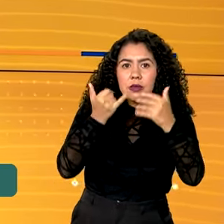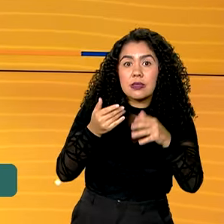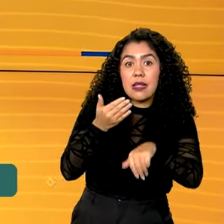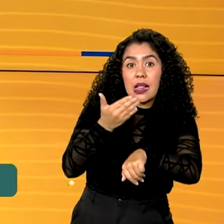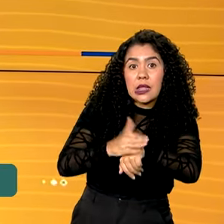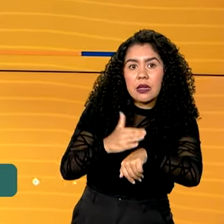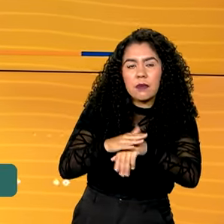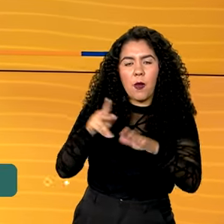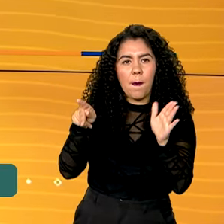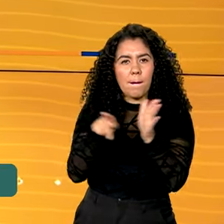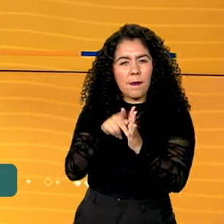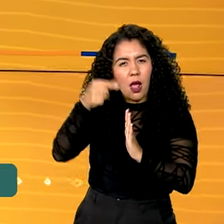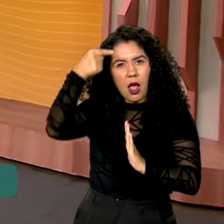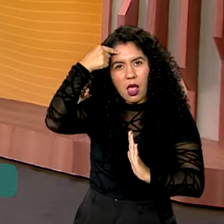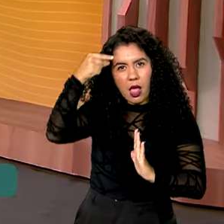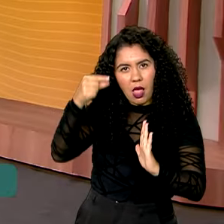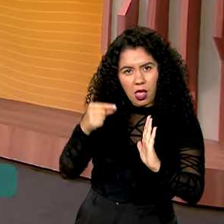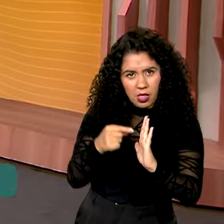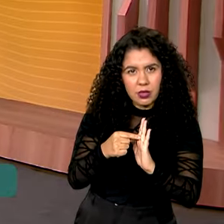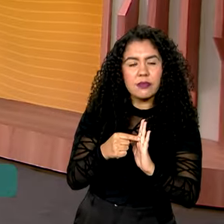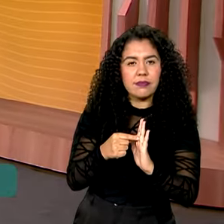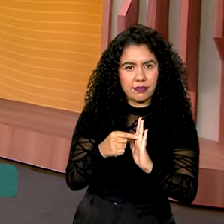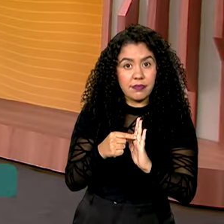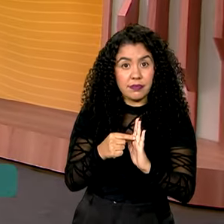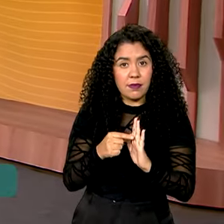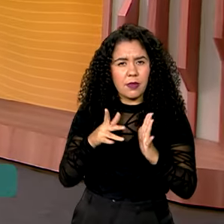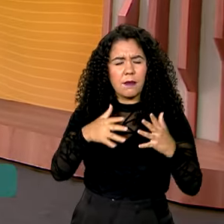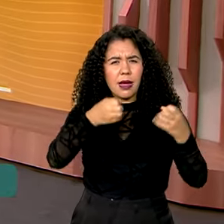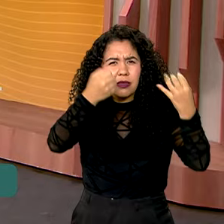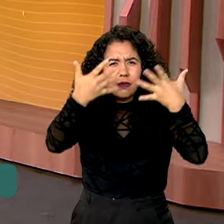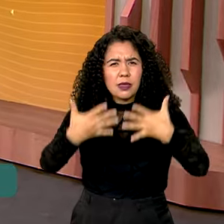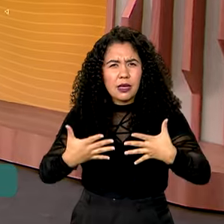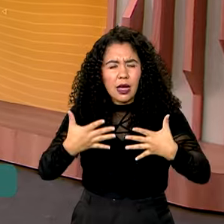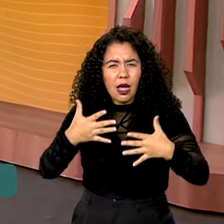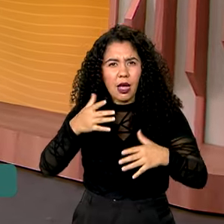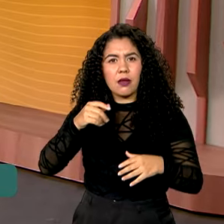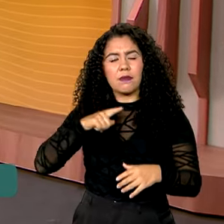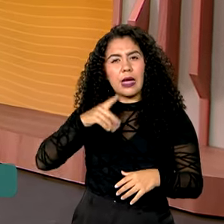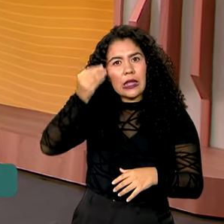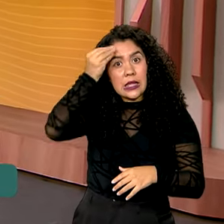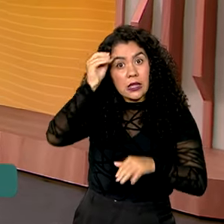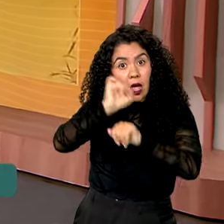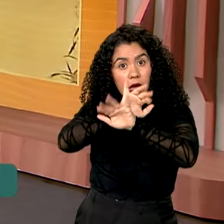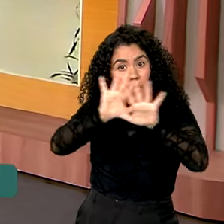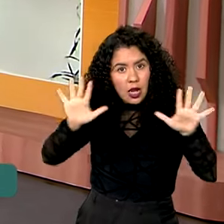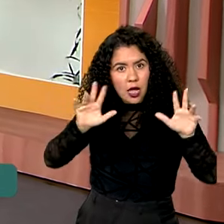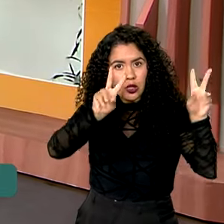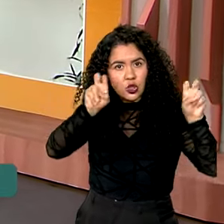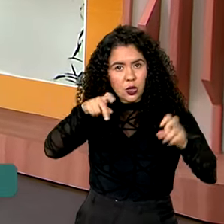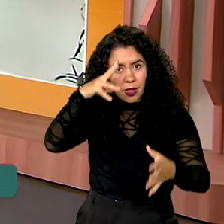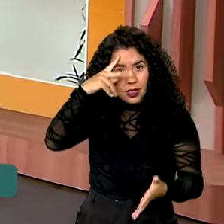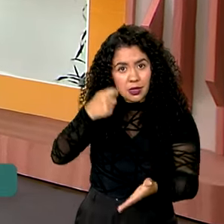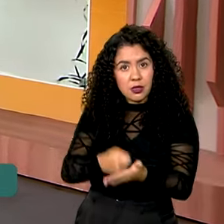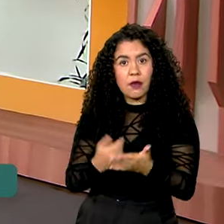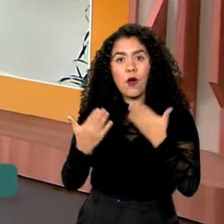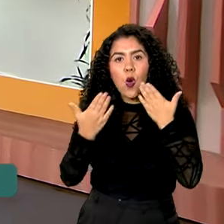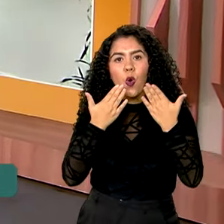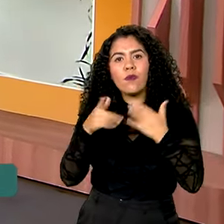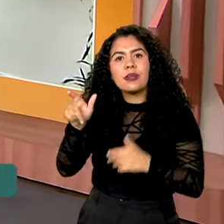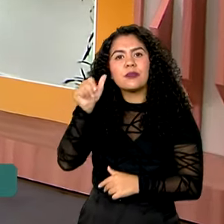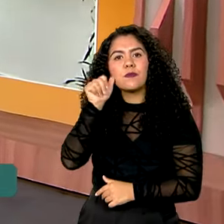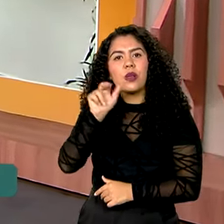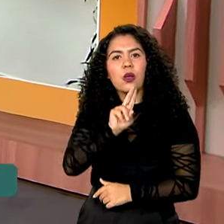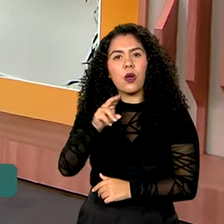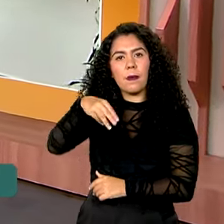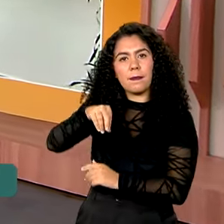de inteligência artificial. Para entendermos melhor essa medida, vamos conversar agora com Miriam Wimmer. Ela é